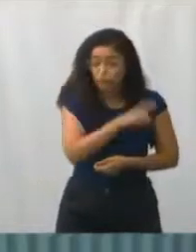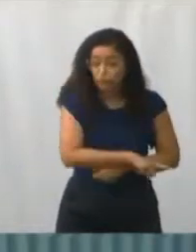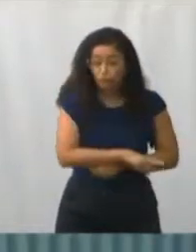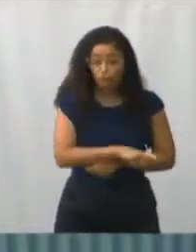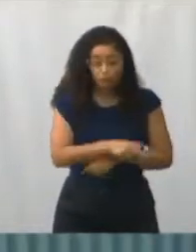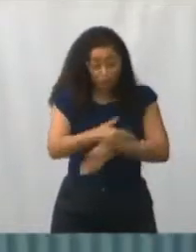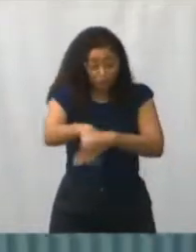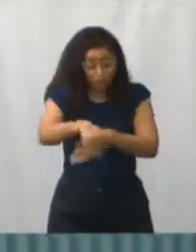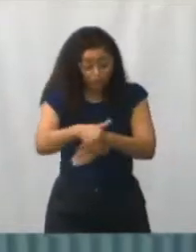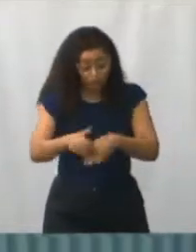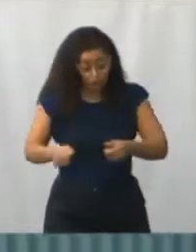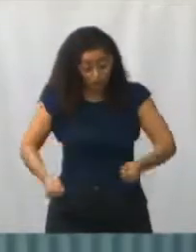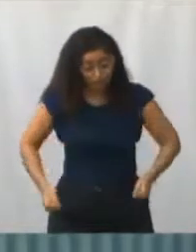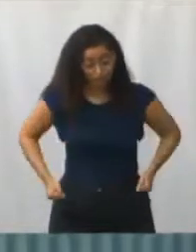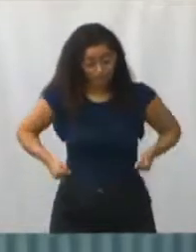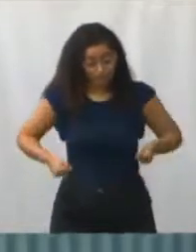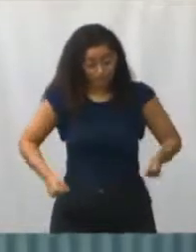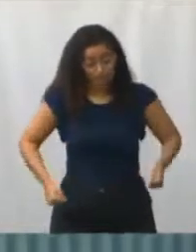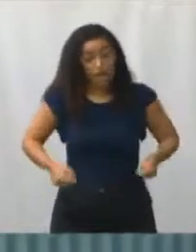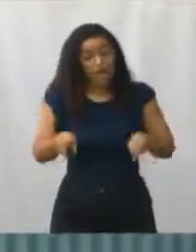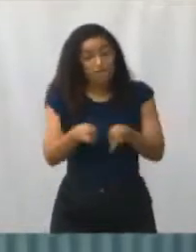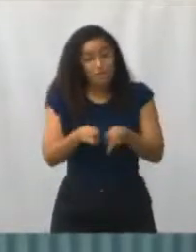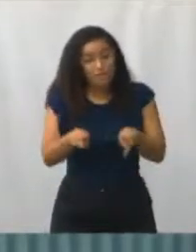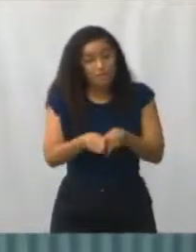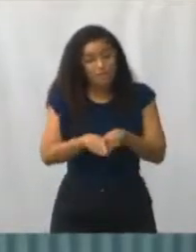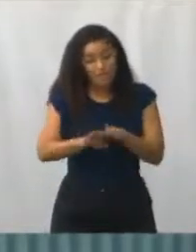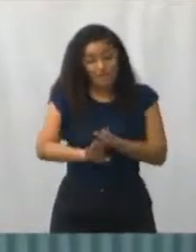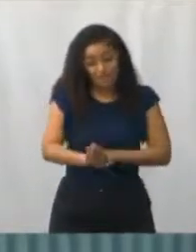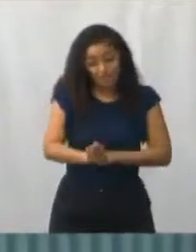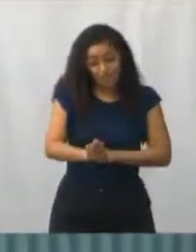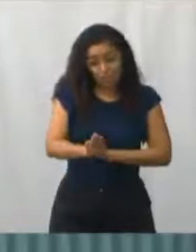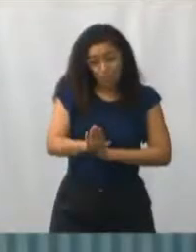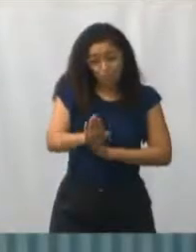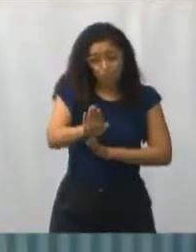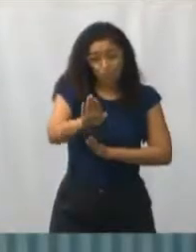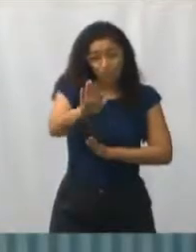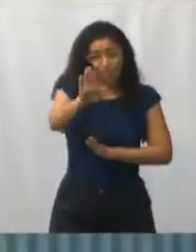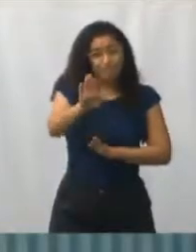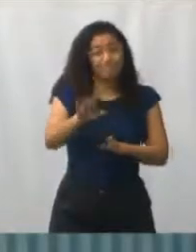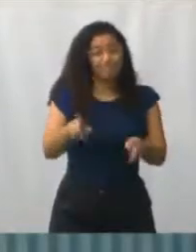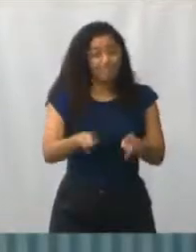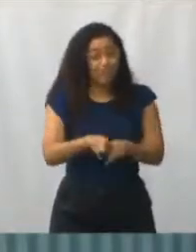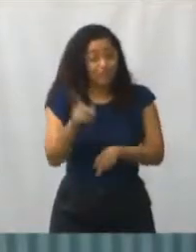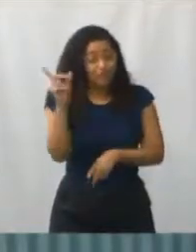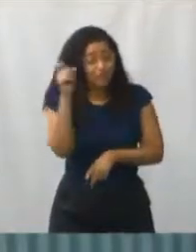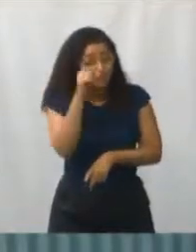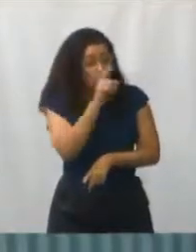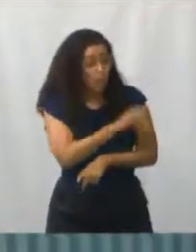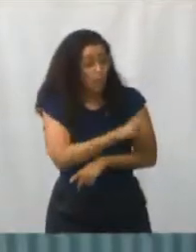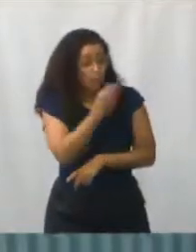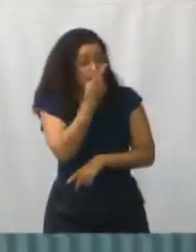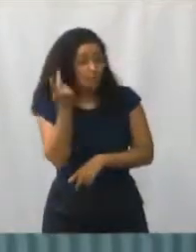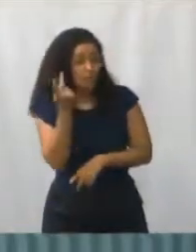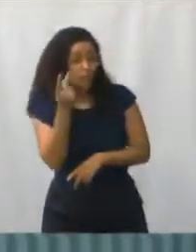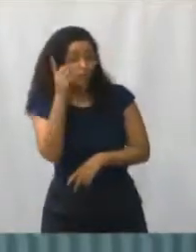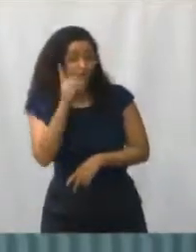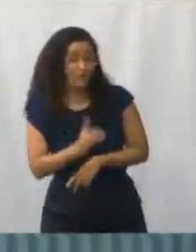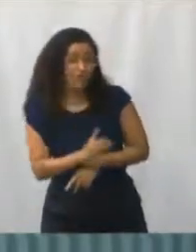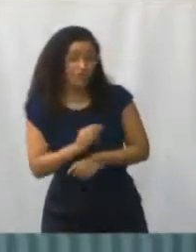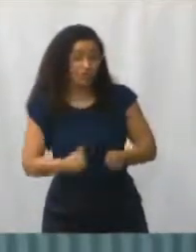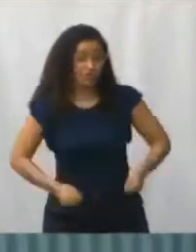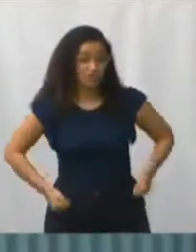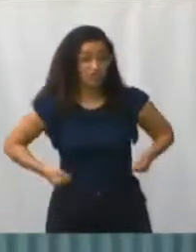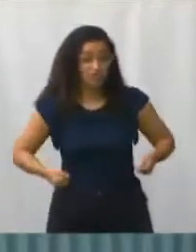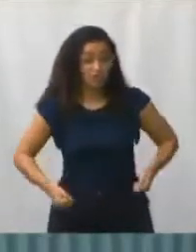é muito íngreme e também cheio de buracos. Então, com certeza, a ação que a prefeitura vai realizar lá vai contribuir